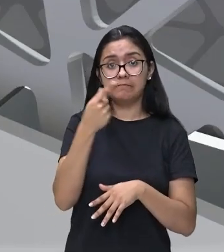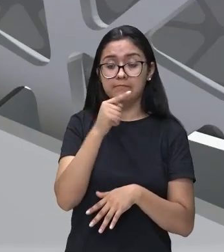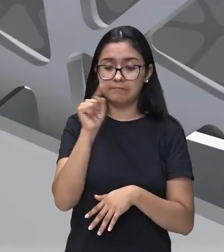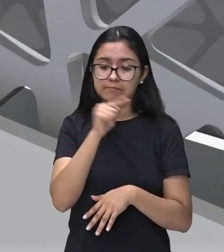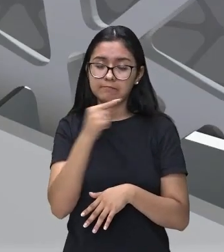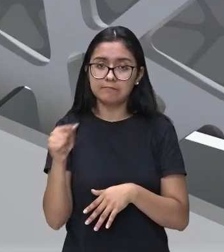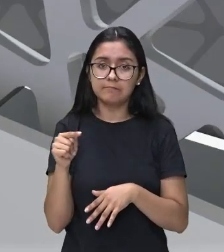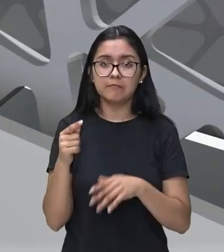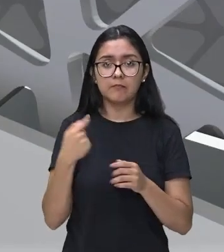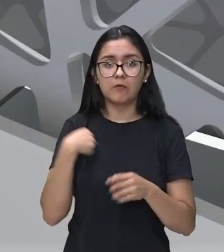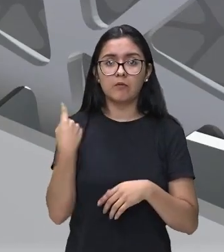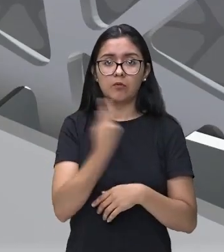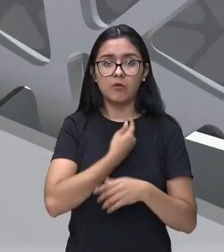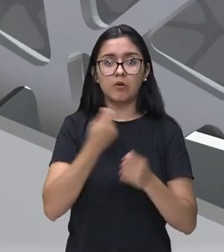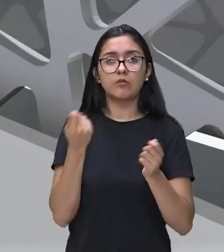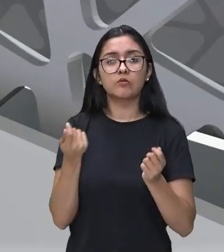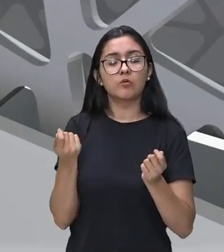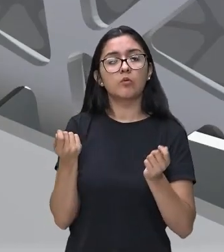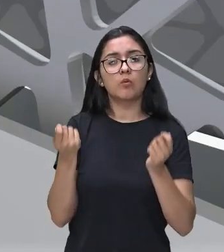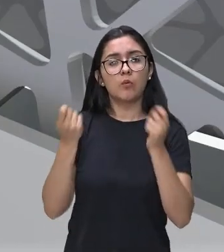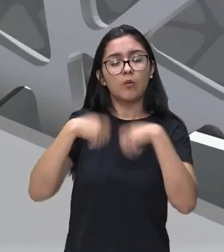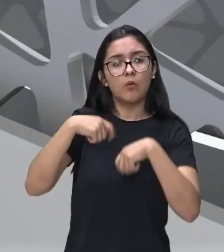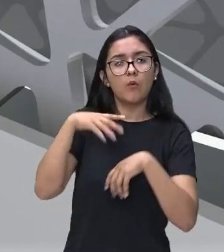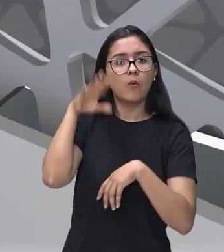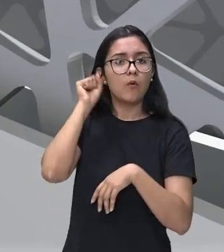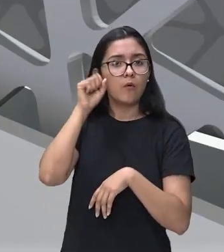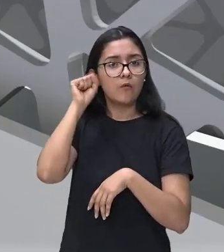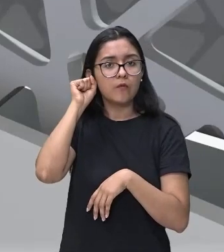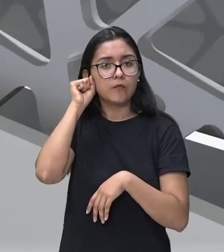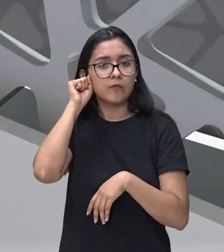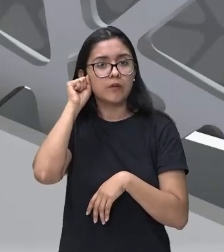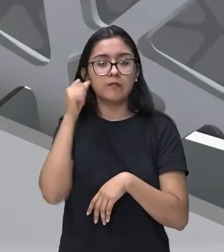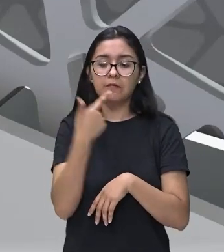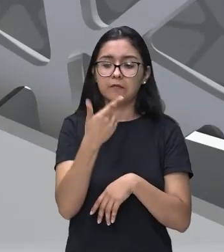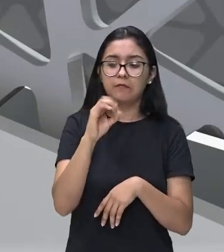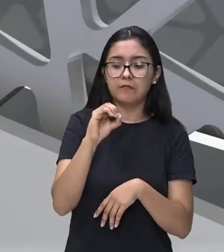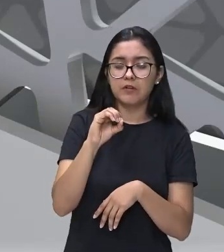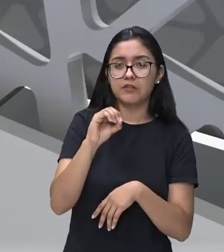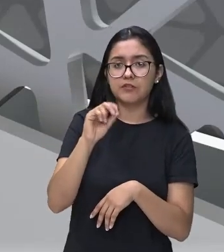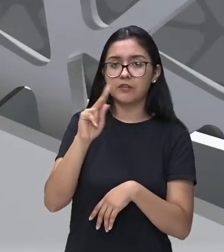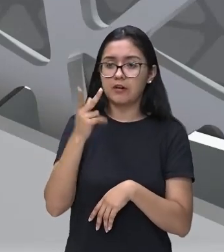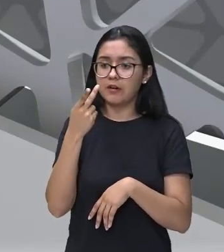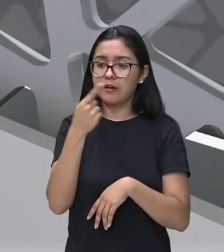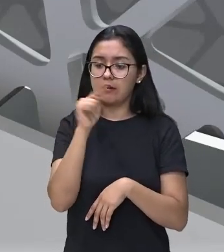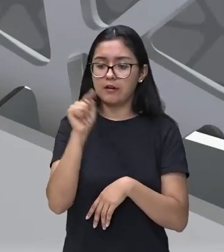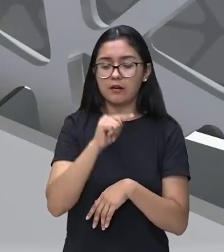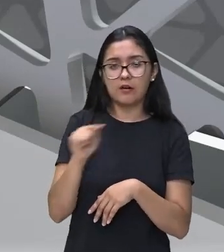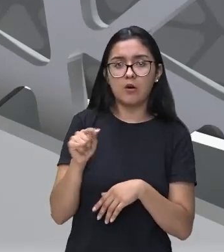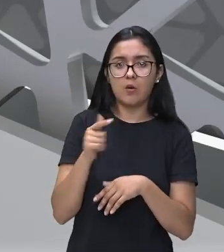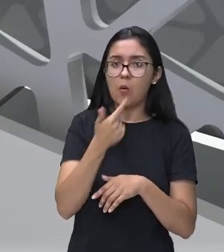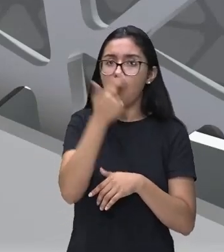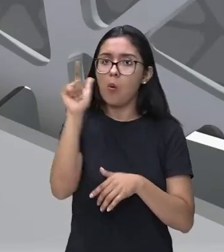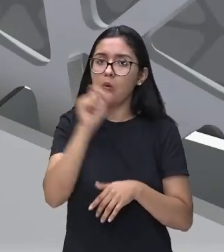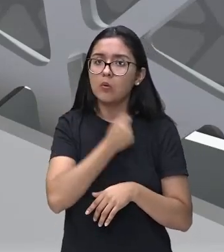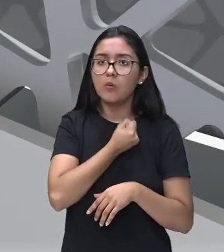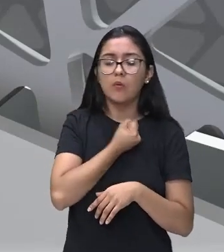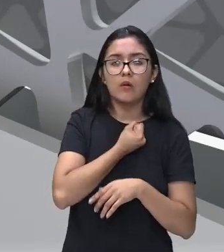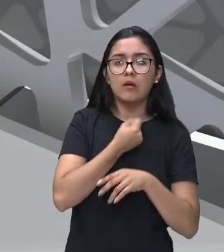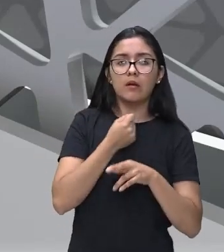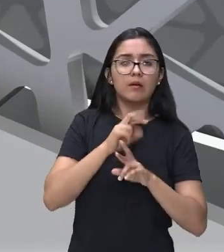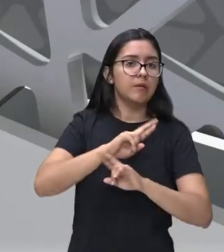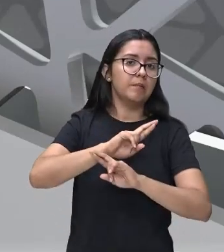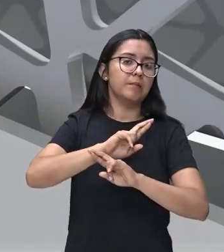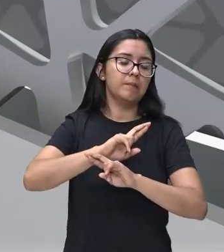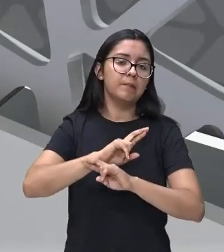20 hertz. Menos do que isso, o ouvido humano não consegue ouvir, por exemplo, o som de alguns